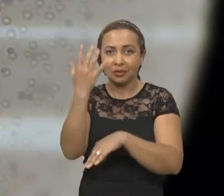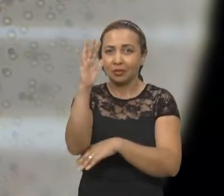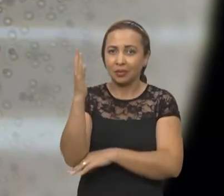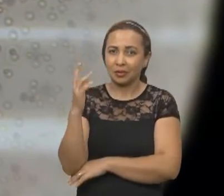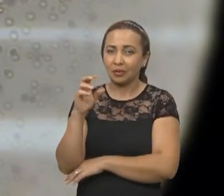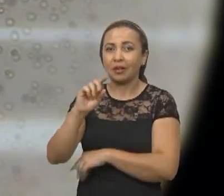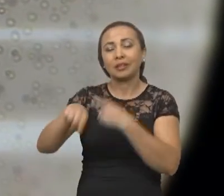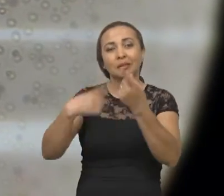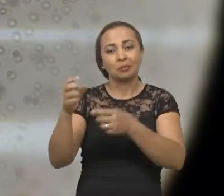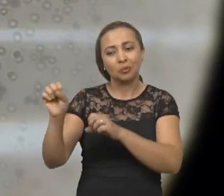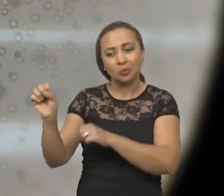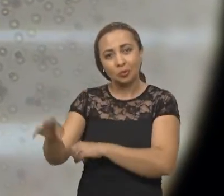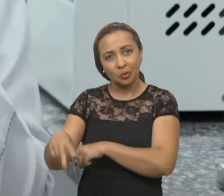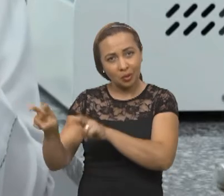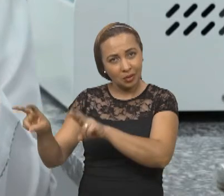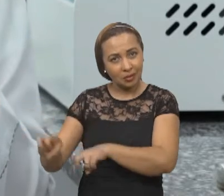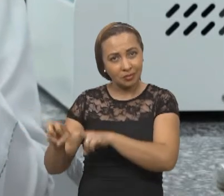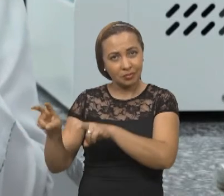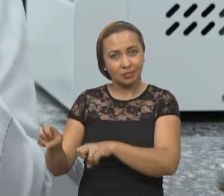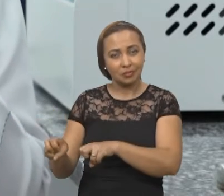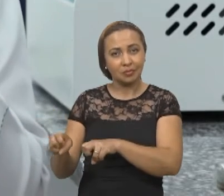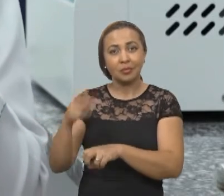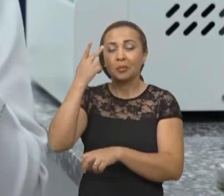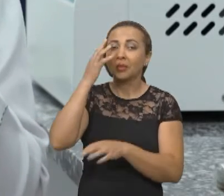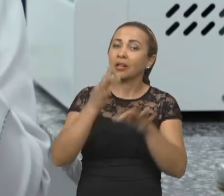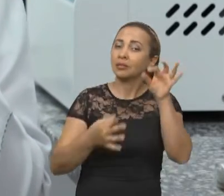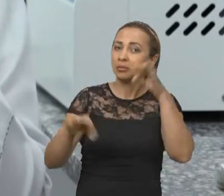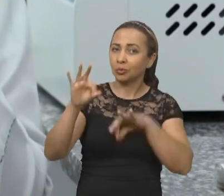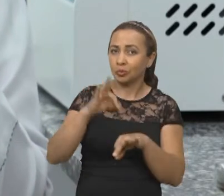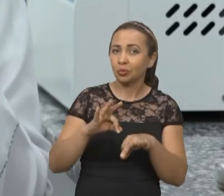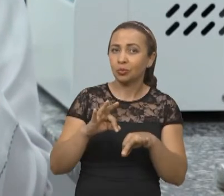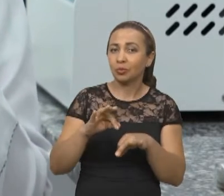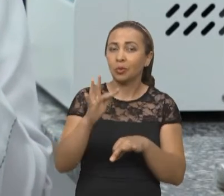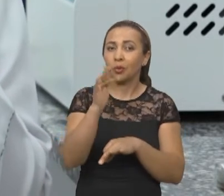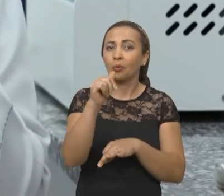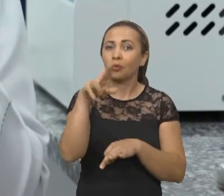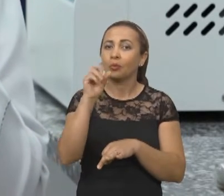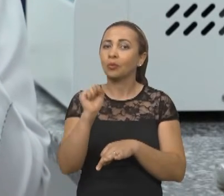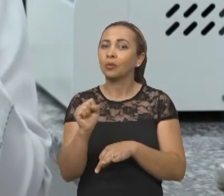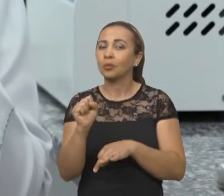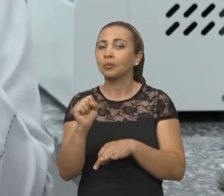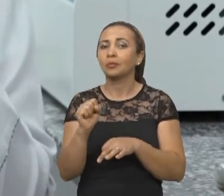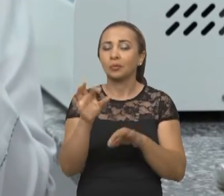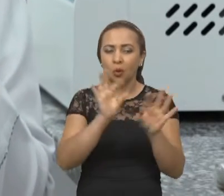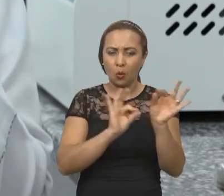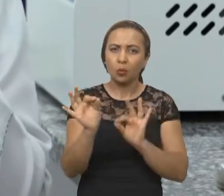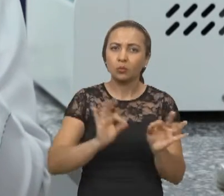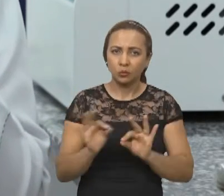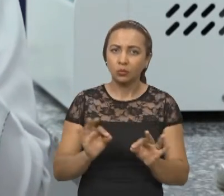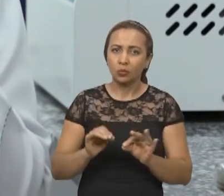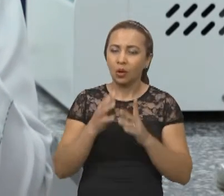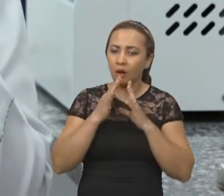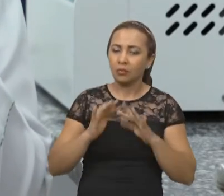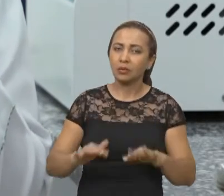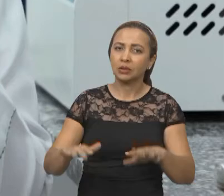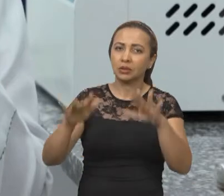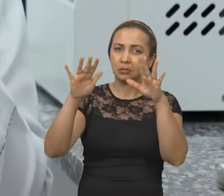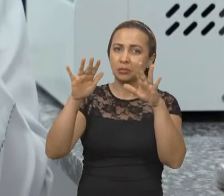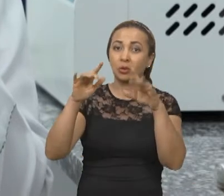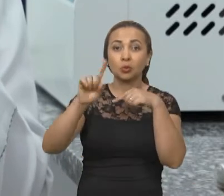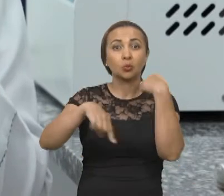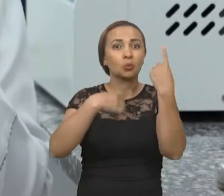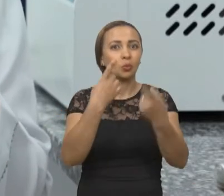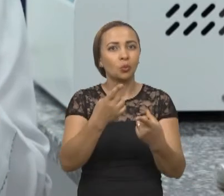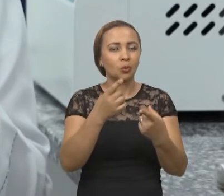e em campo a nível de laboratório o fungo tricoderma controlou o crescimento desse